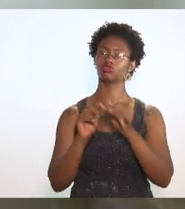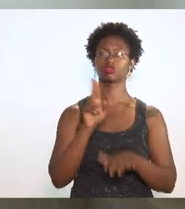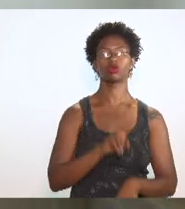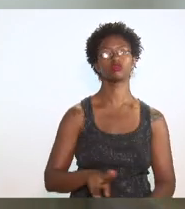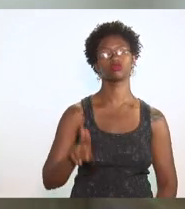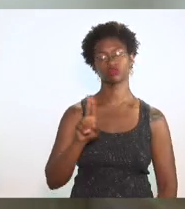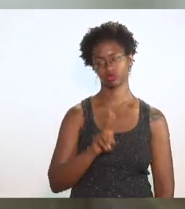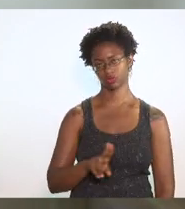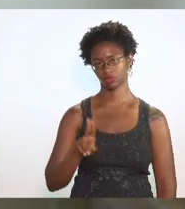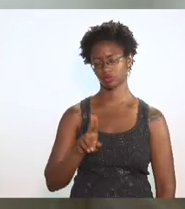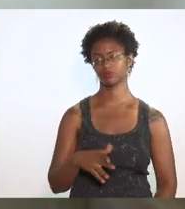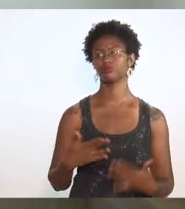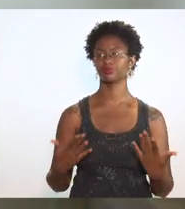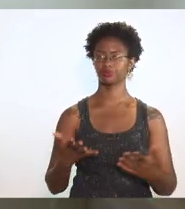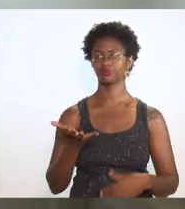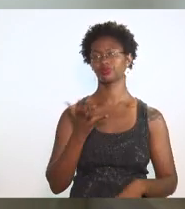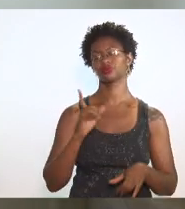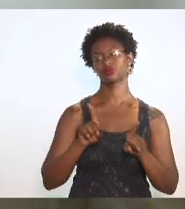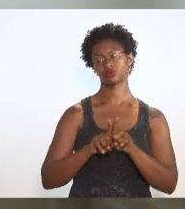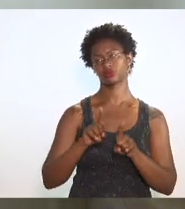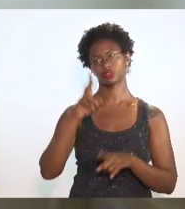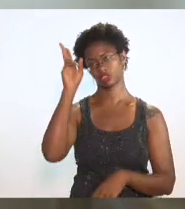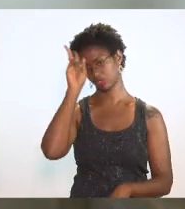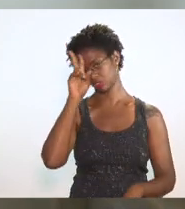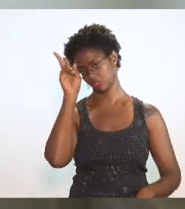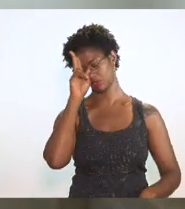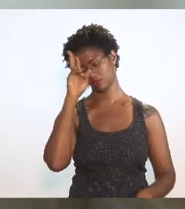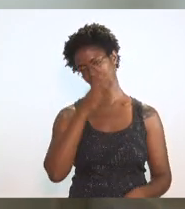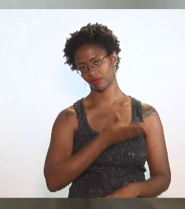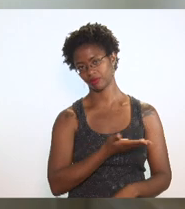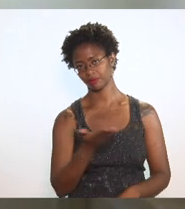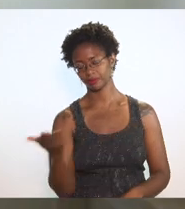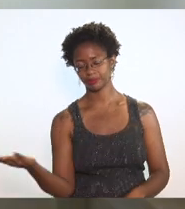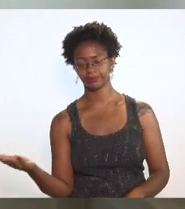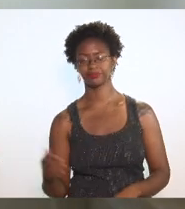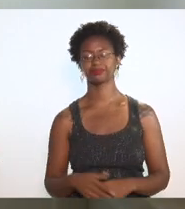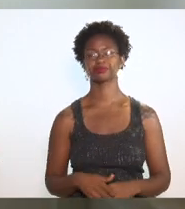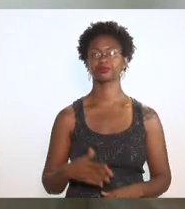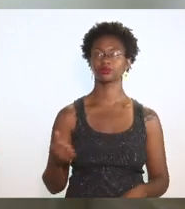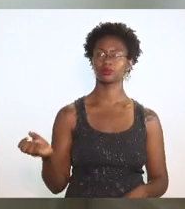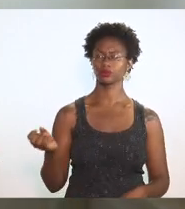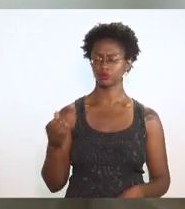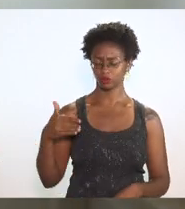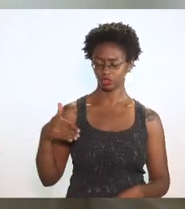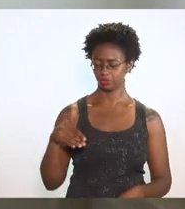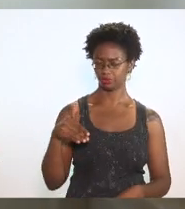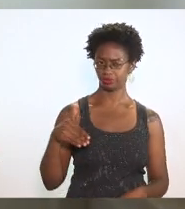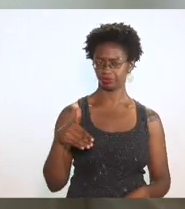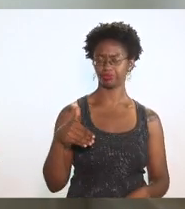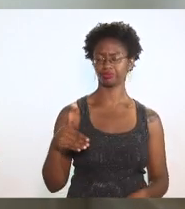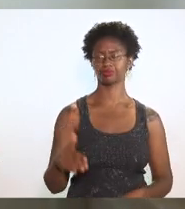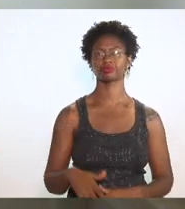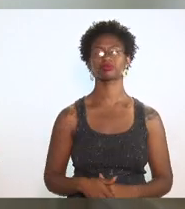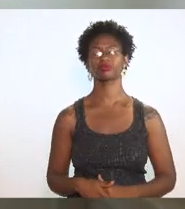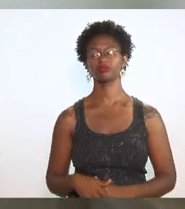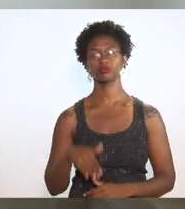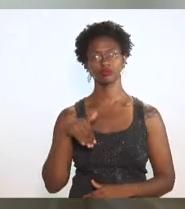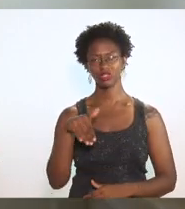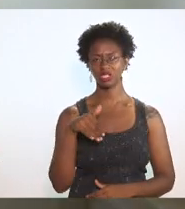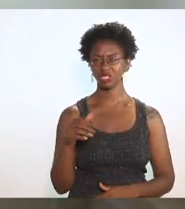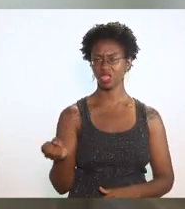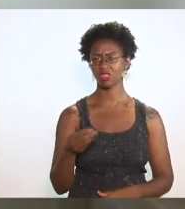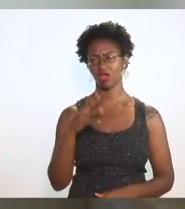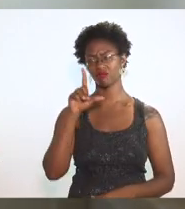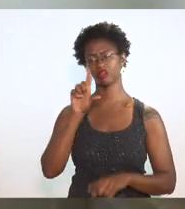Queria lembrar que, em recente decisão,